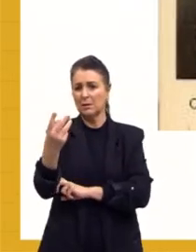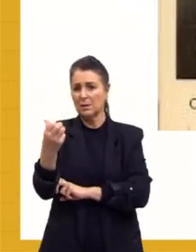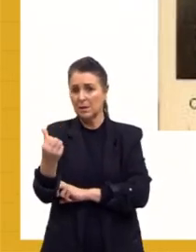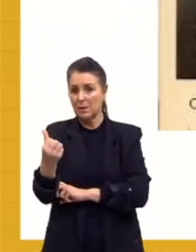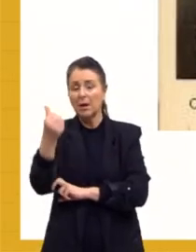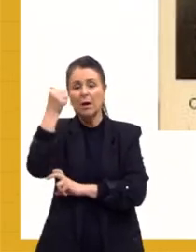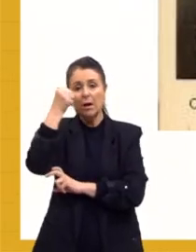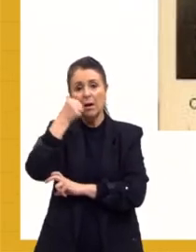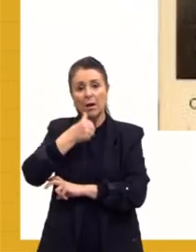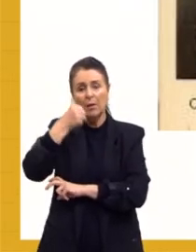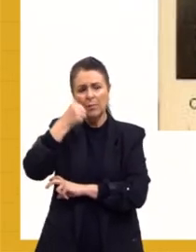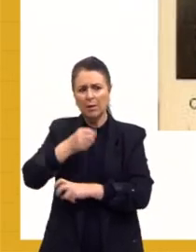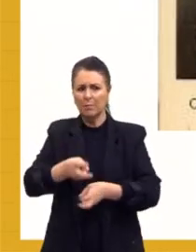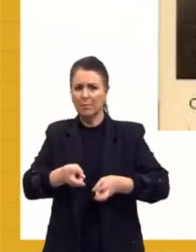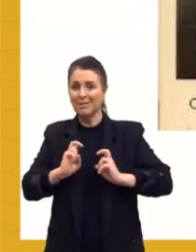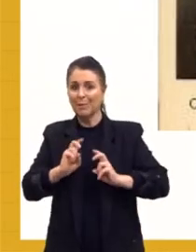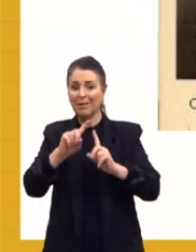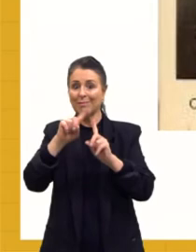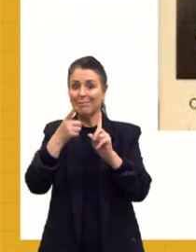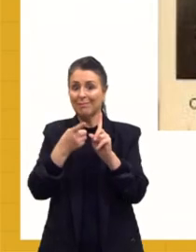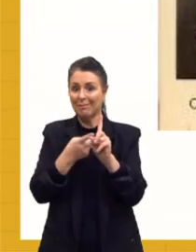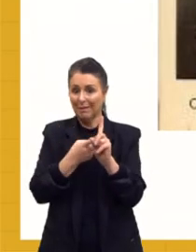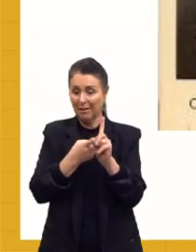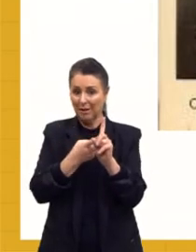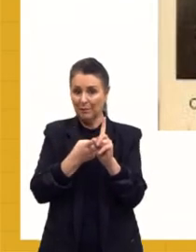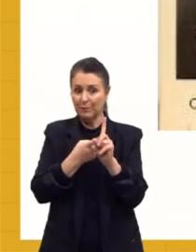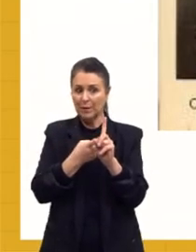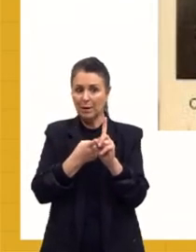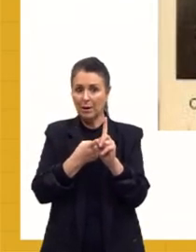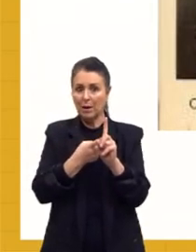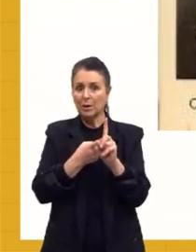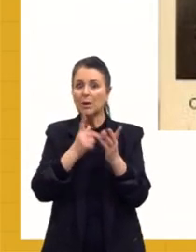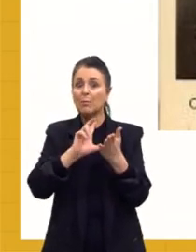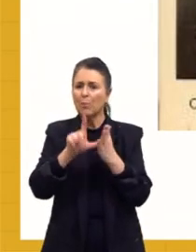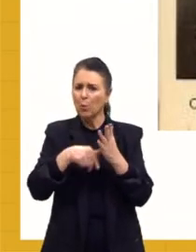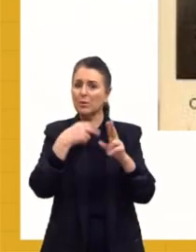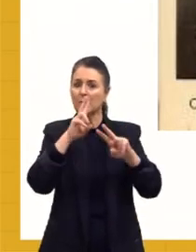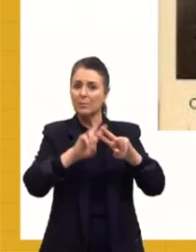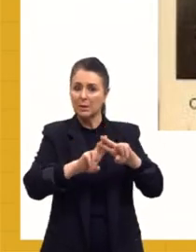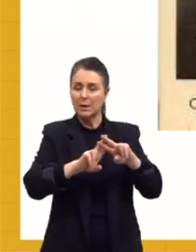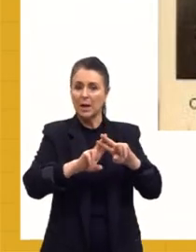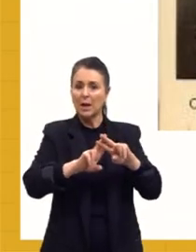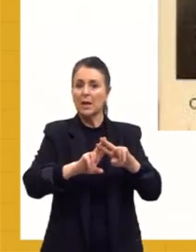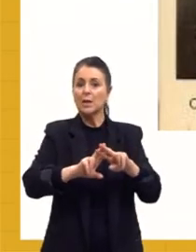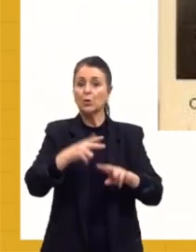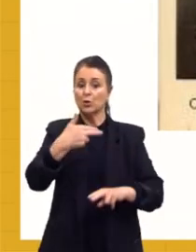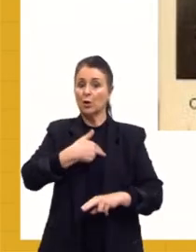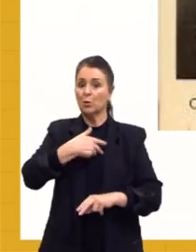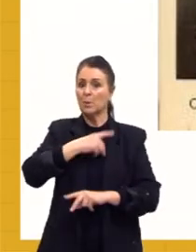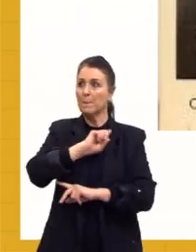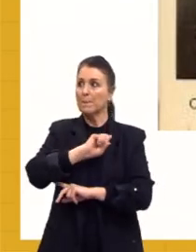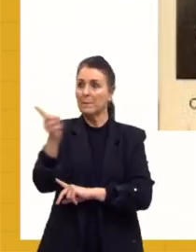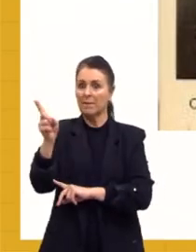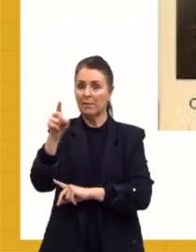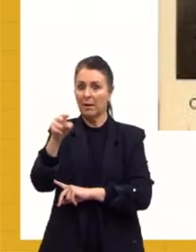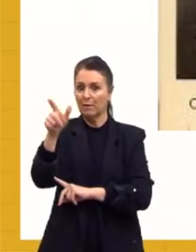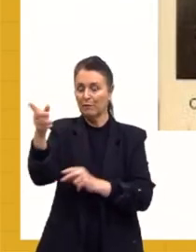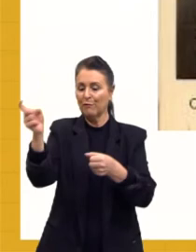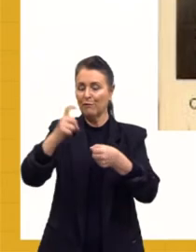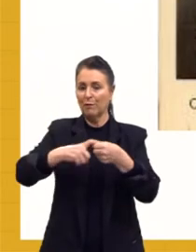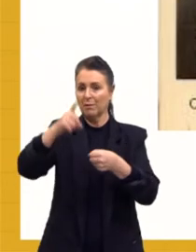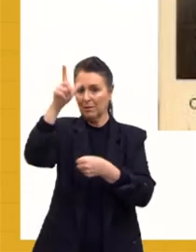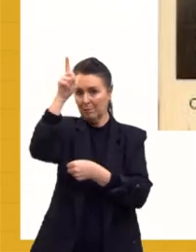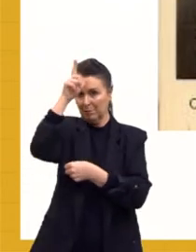Olga percebe que ela está grávida do Prestes na prisão e ela é deportada para a Alemanha, Getúlio manda ela